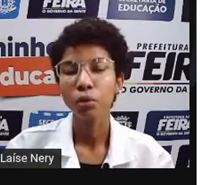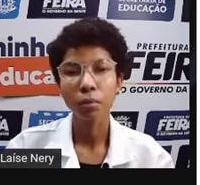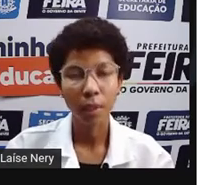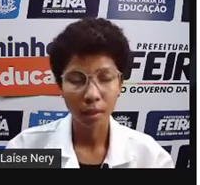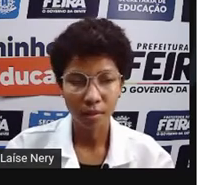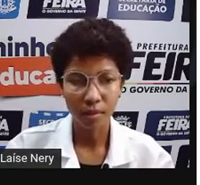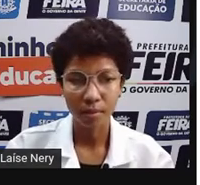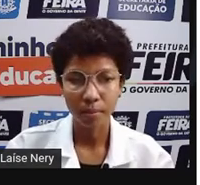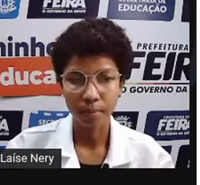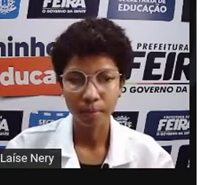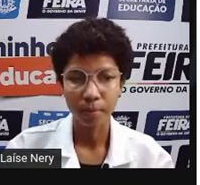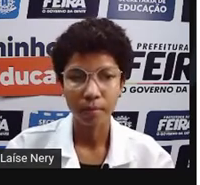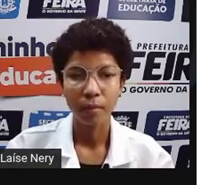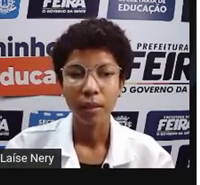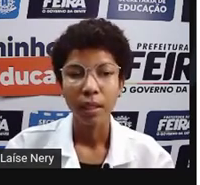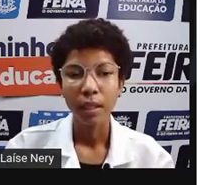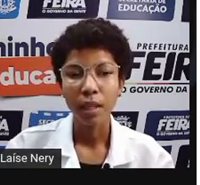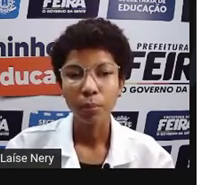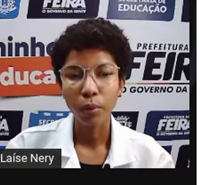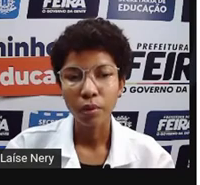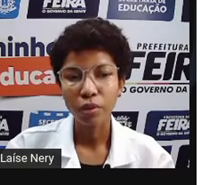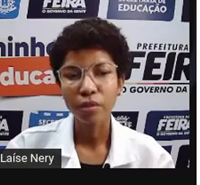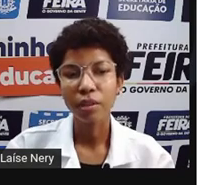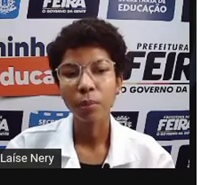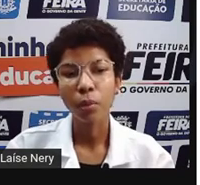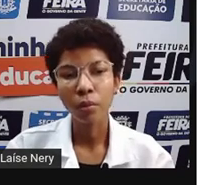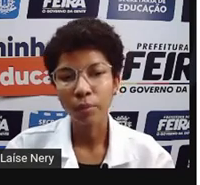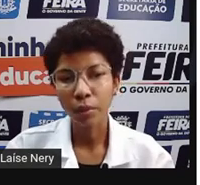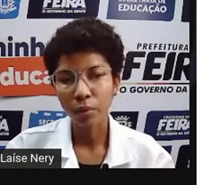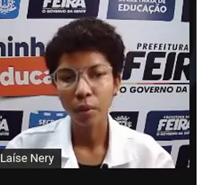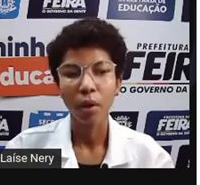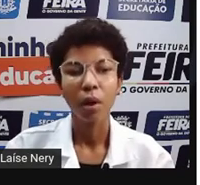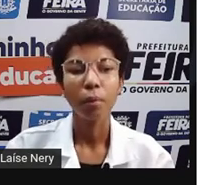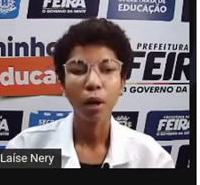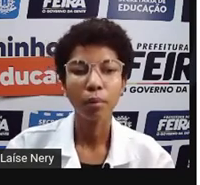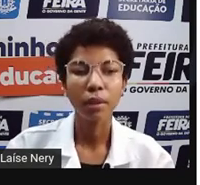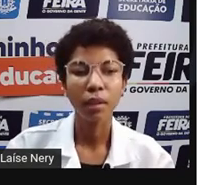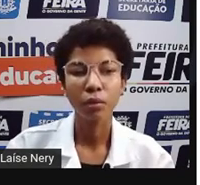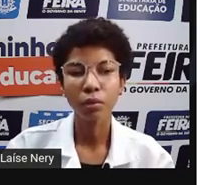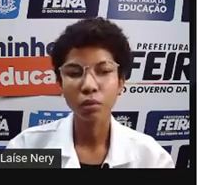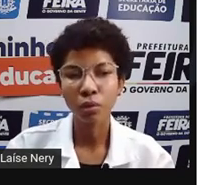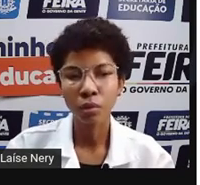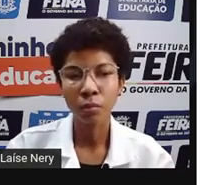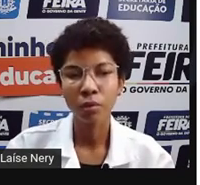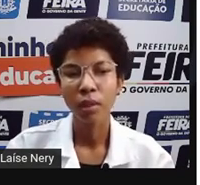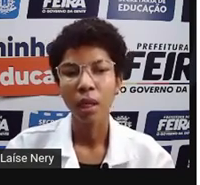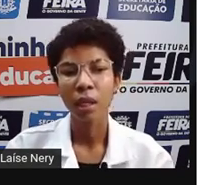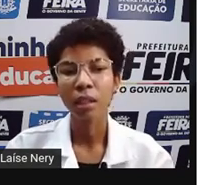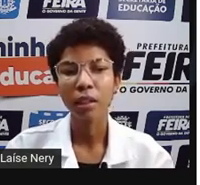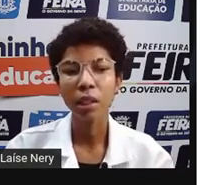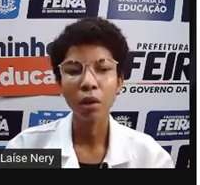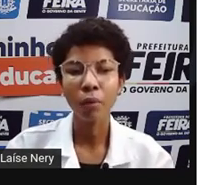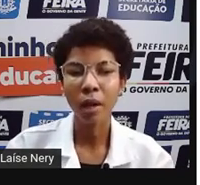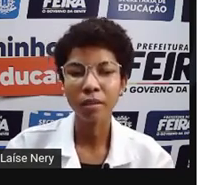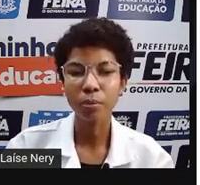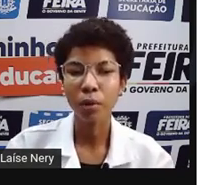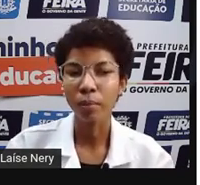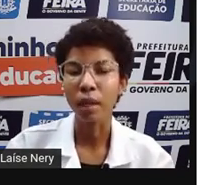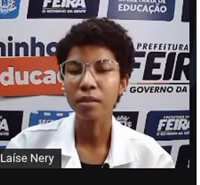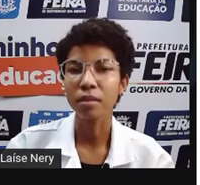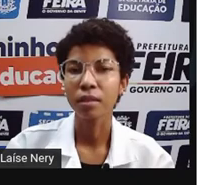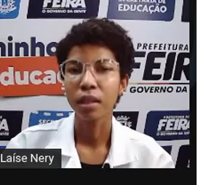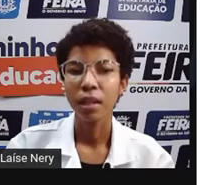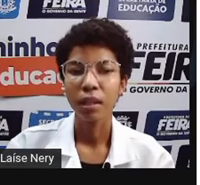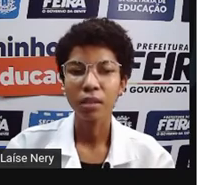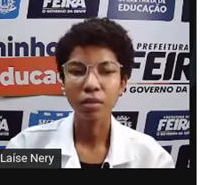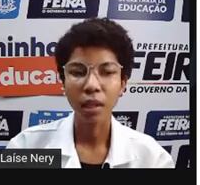no mês e depois divida por mil para obter o consumo em kilowatts por